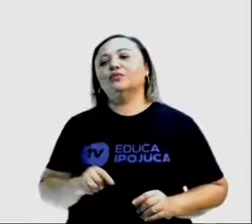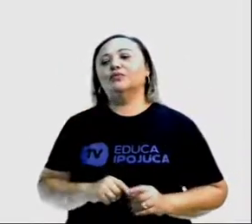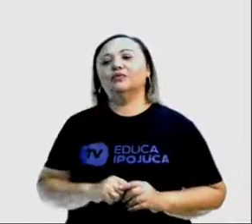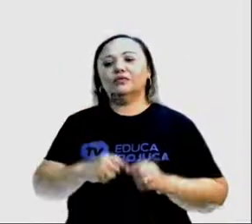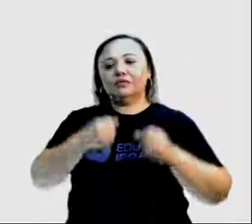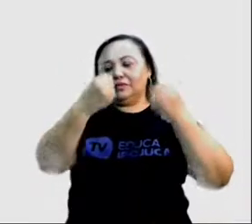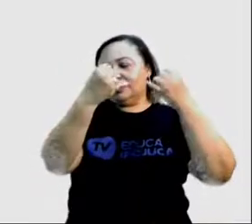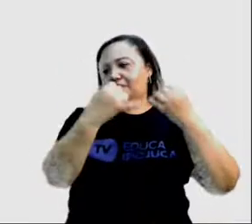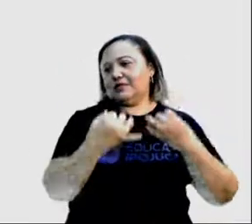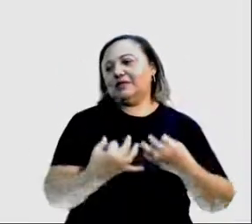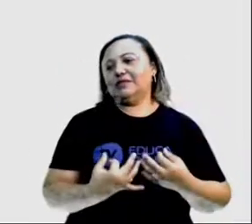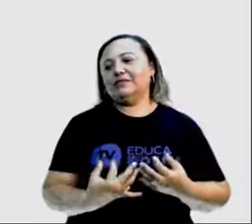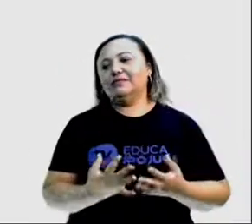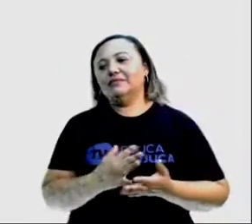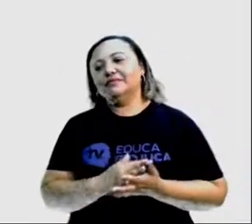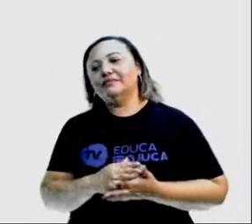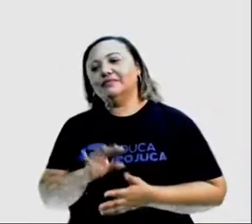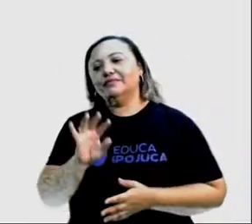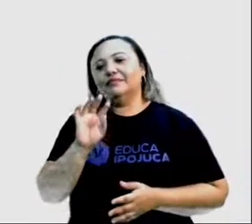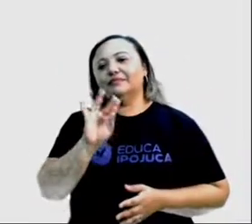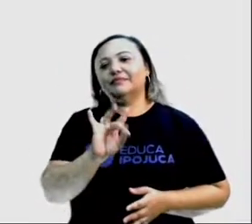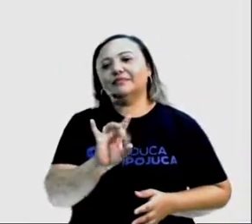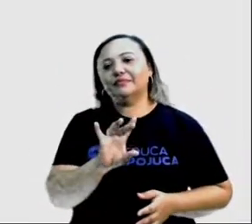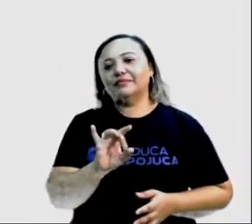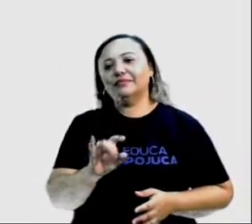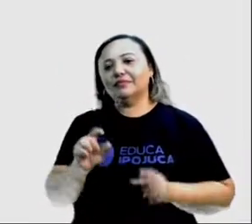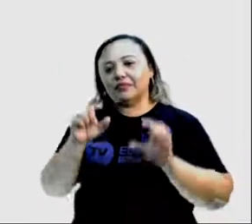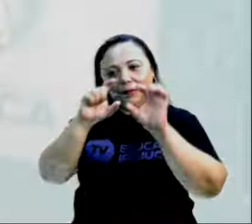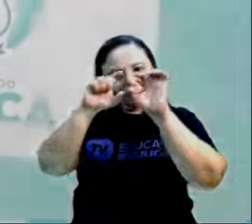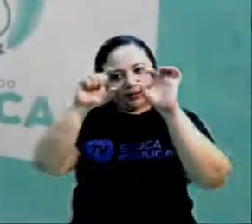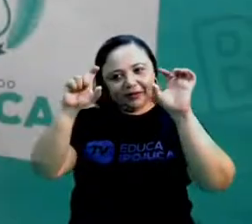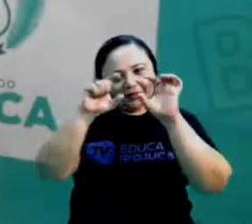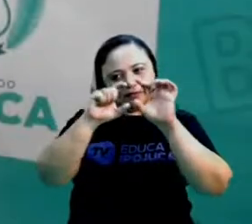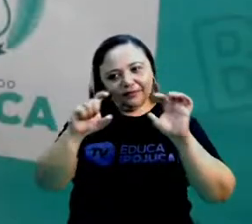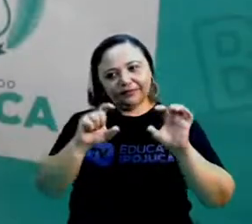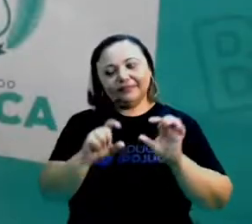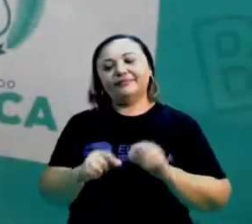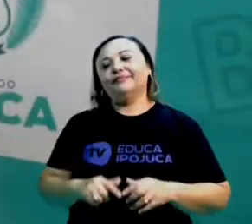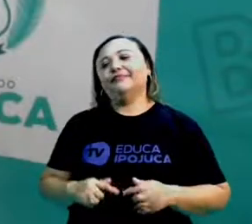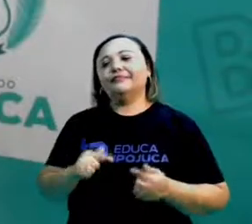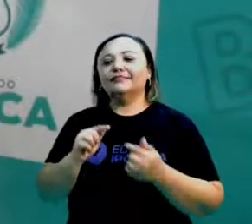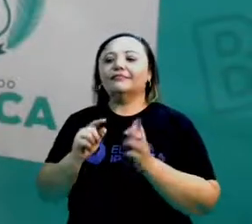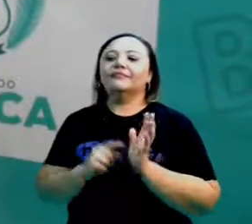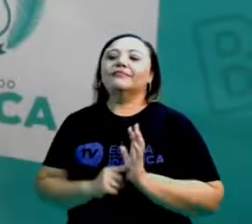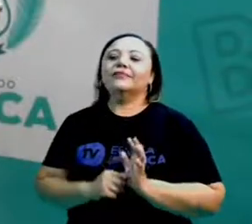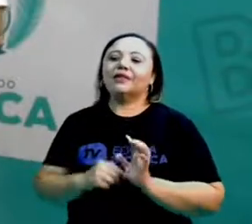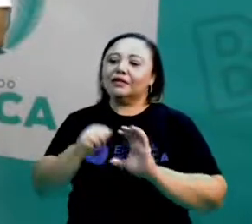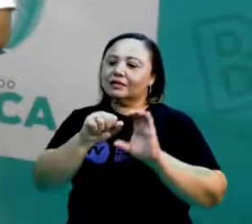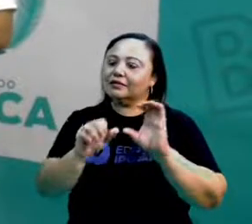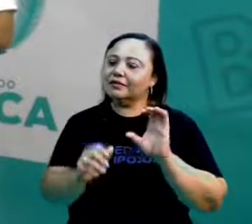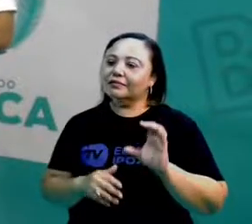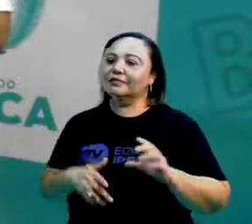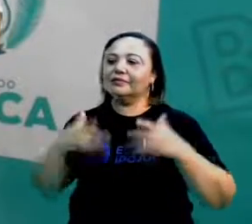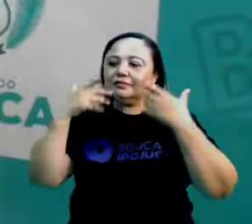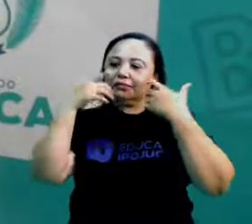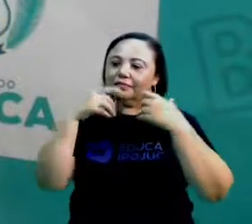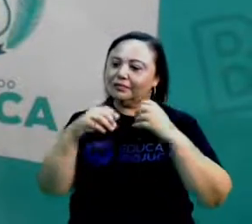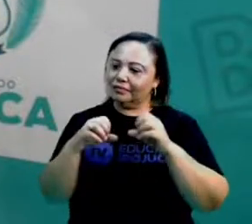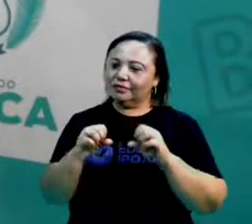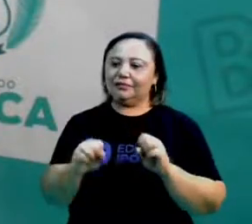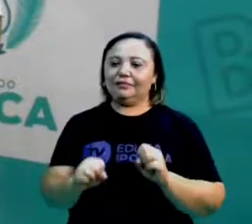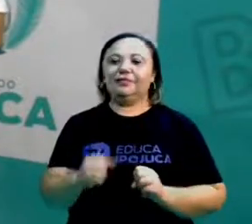explicação. Então observe que, num trecho tão pequeno, as marcas linguísticas já são reconhecidas aí,